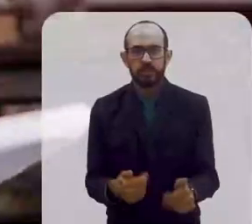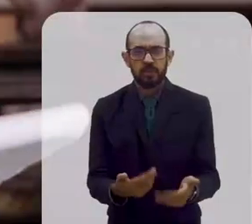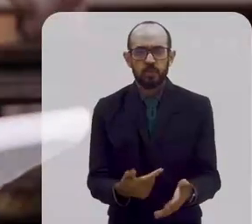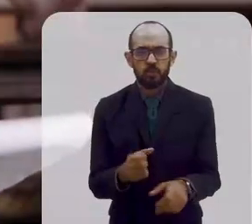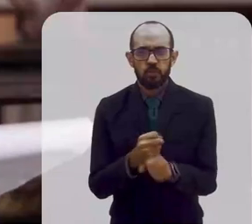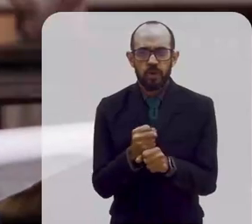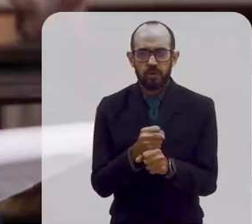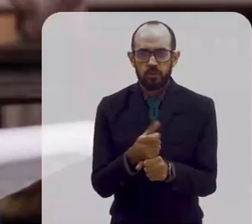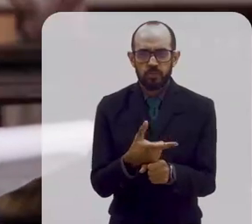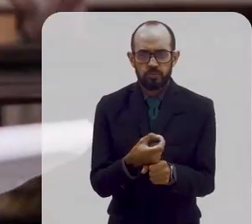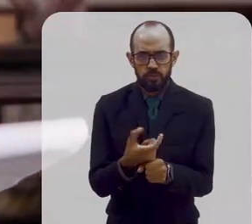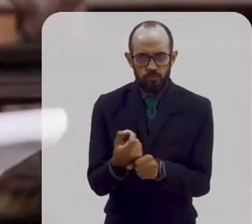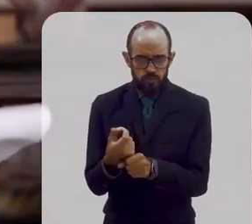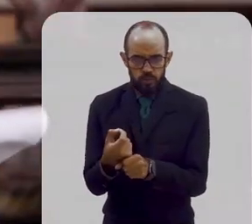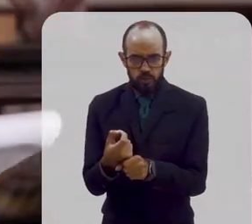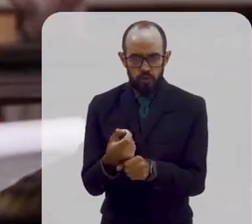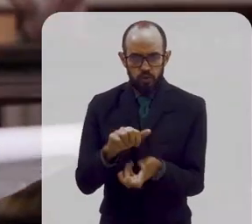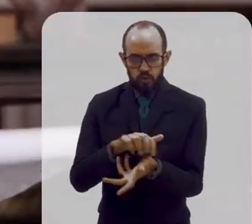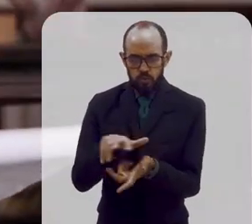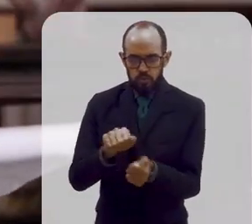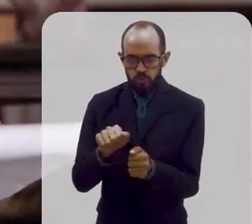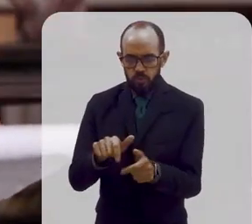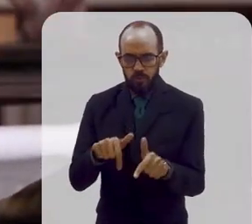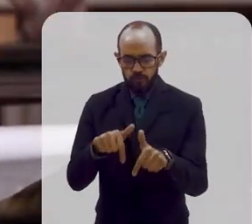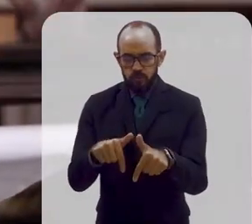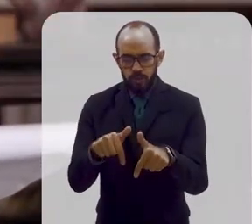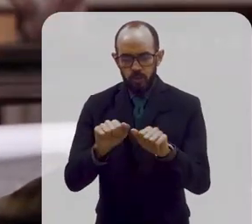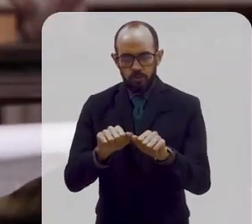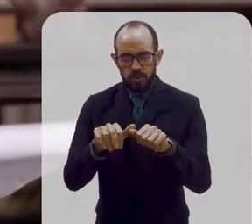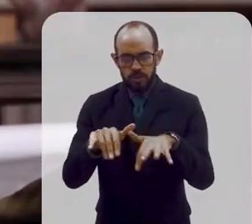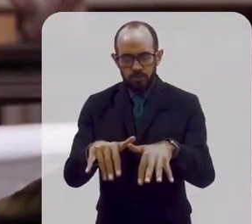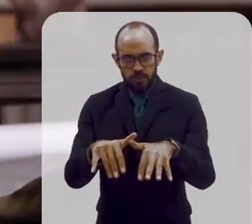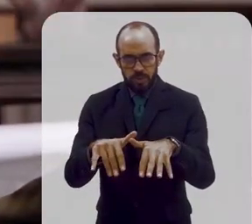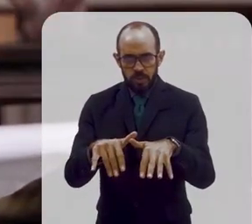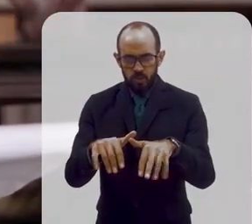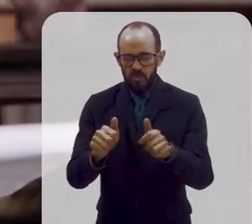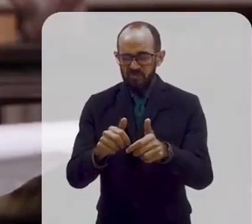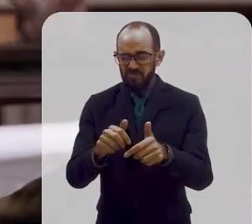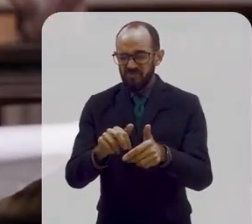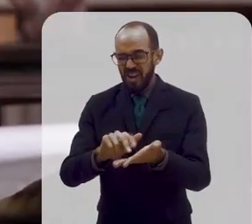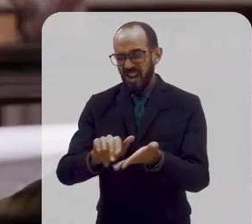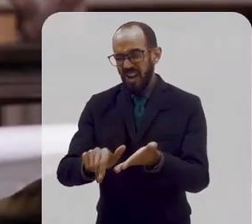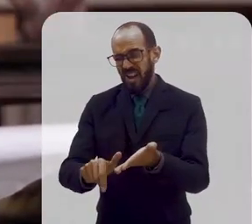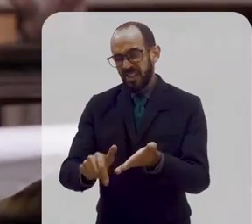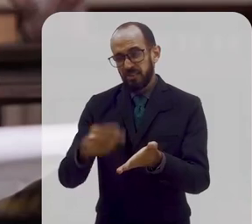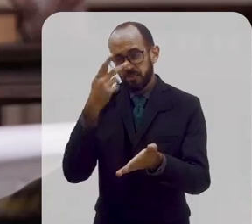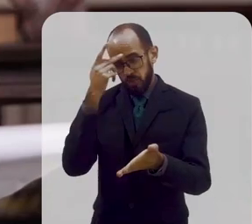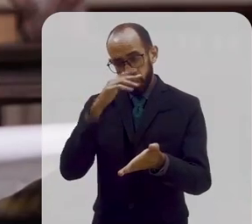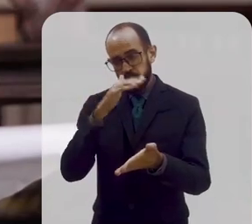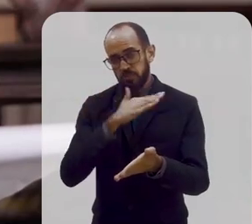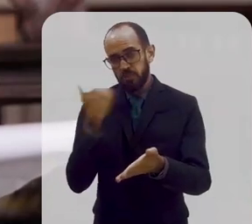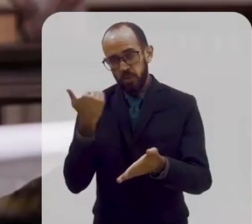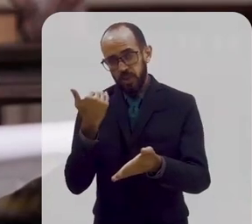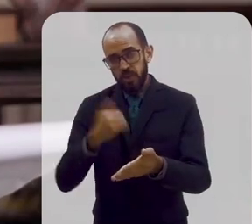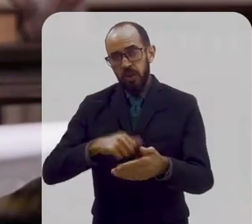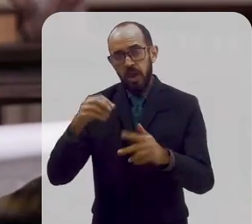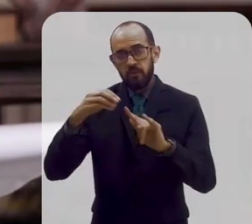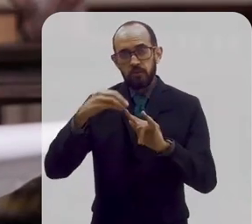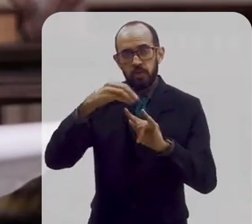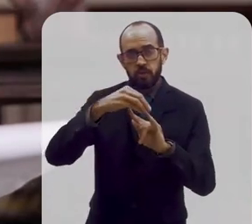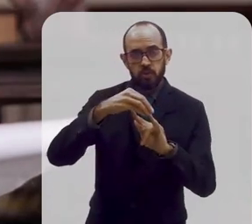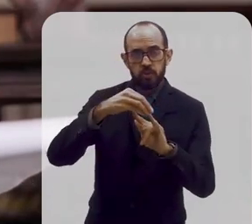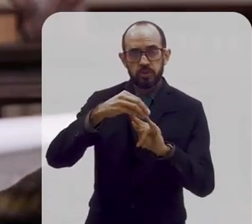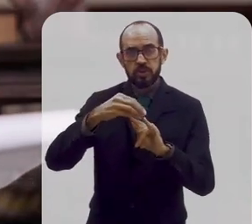No ano de 2020, em que o mundo enfrentou a pandemia com números assustadores e sem precedentes na história, a Fiocruz completou 120